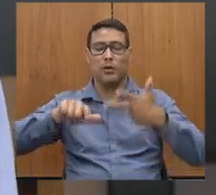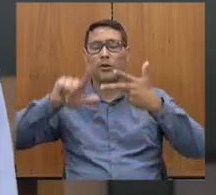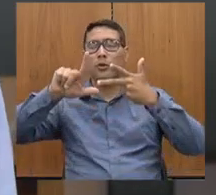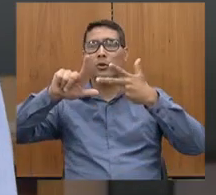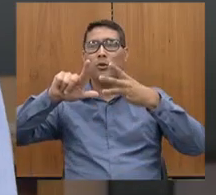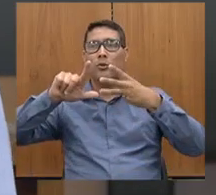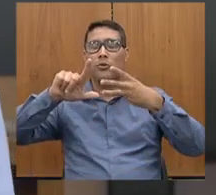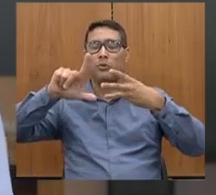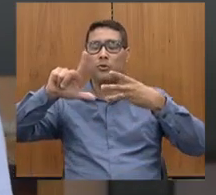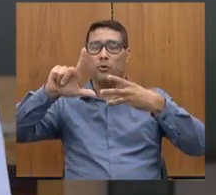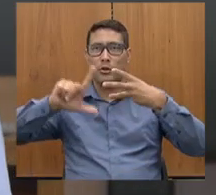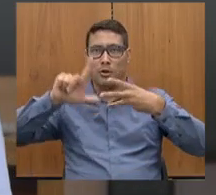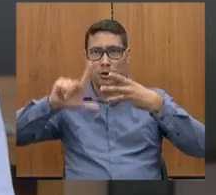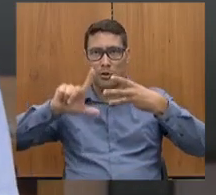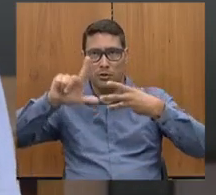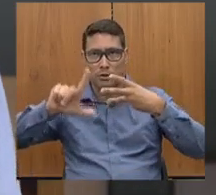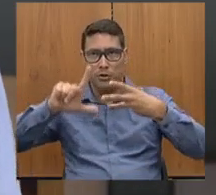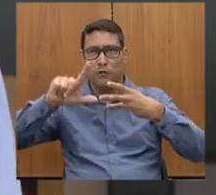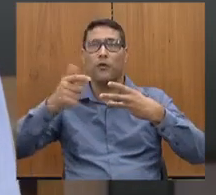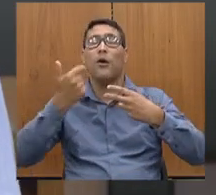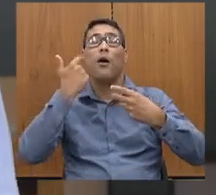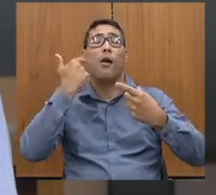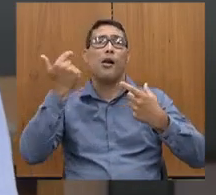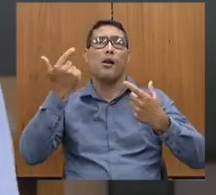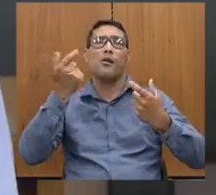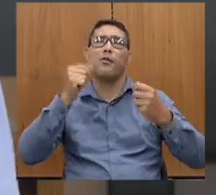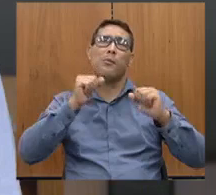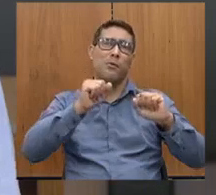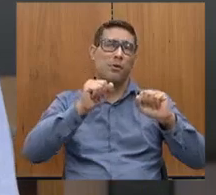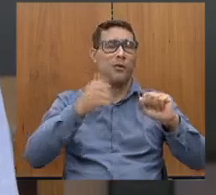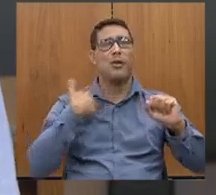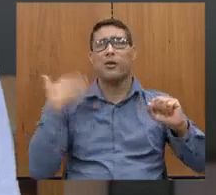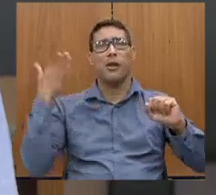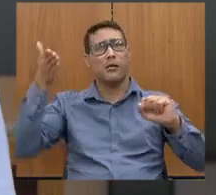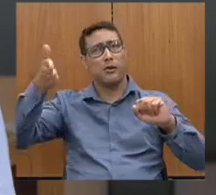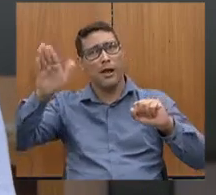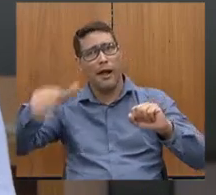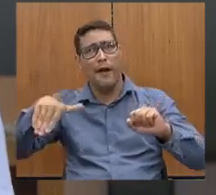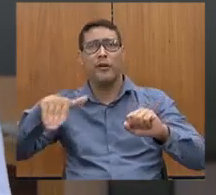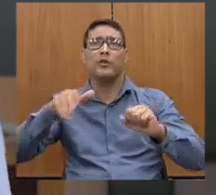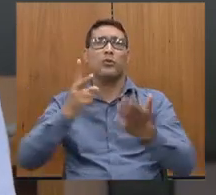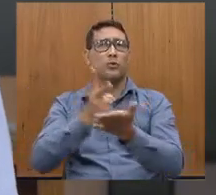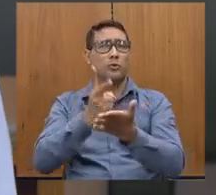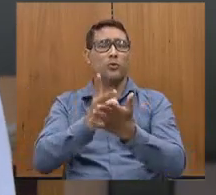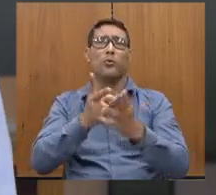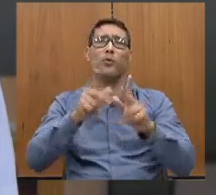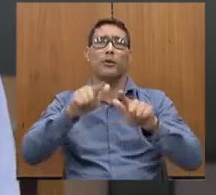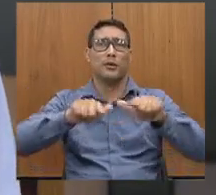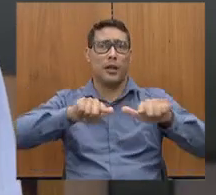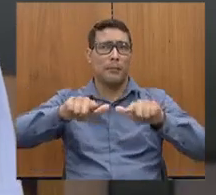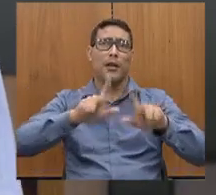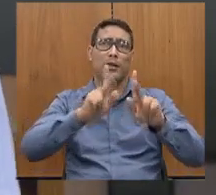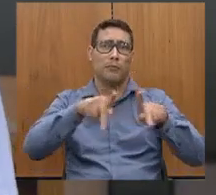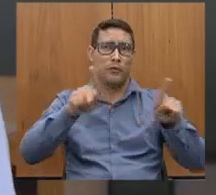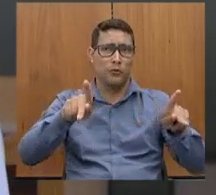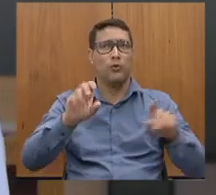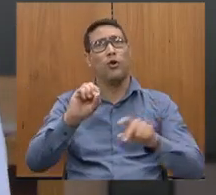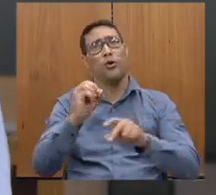esse tipo de iniciativa. O senhor poderia estar lá dando aula, poderia ir lá advogando na região,